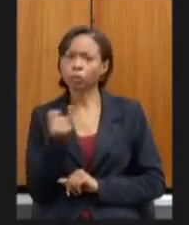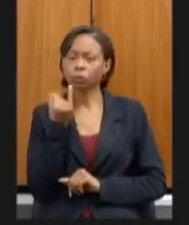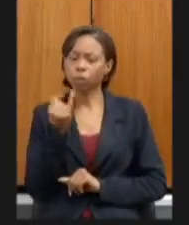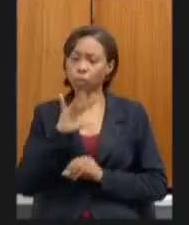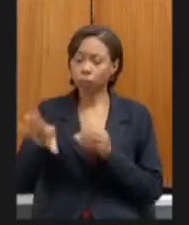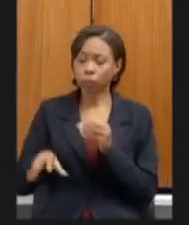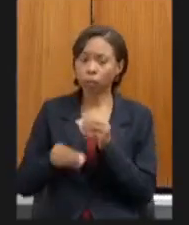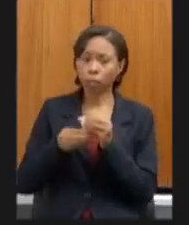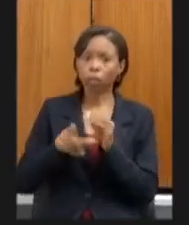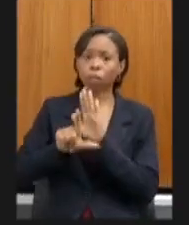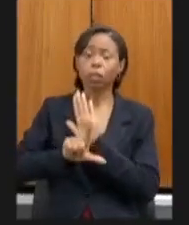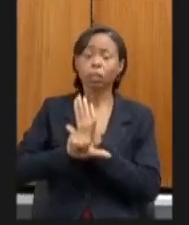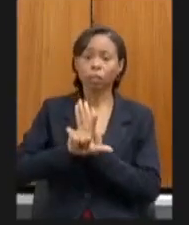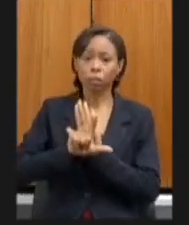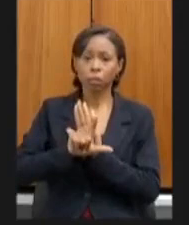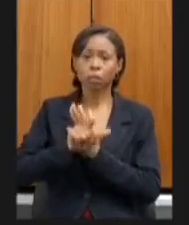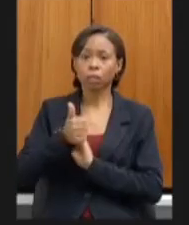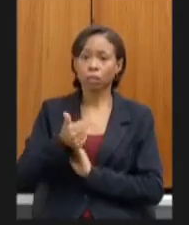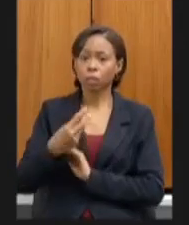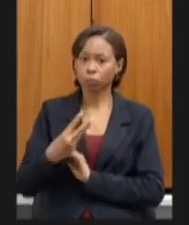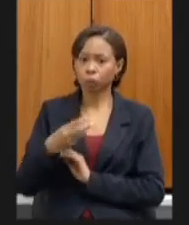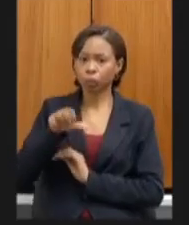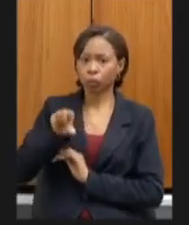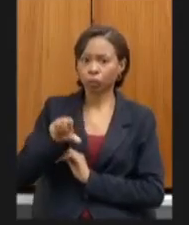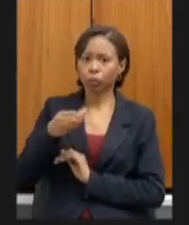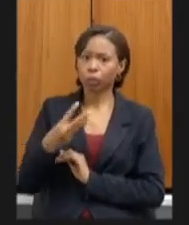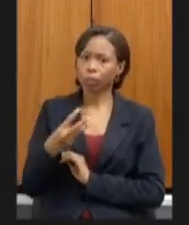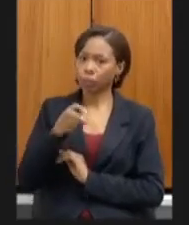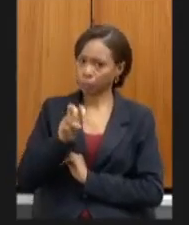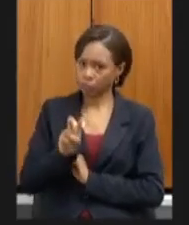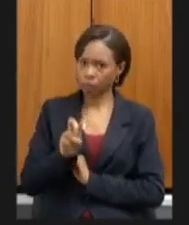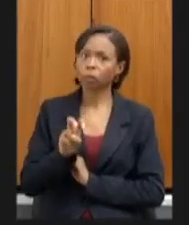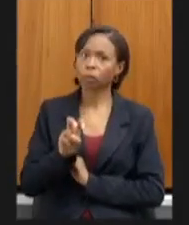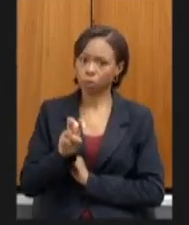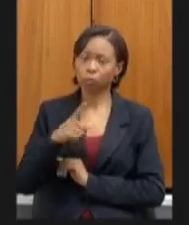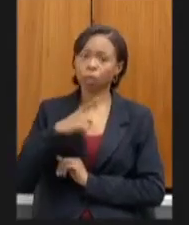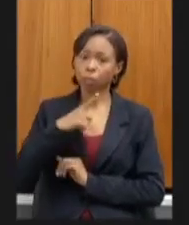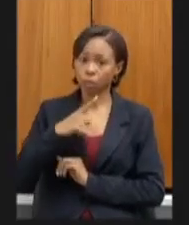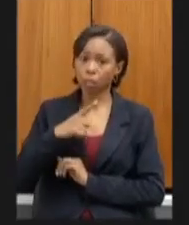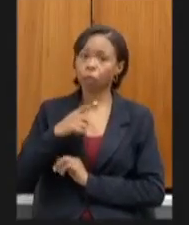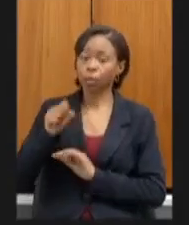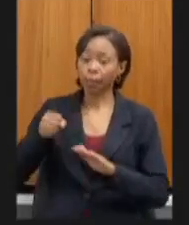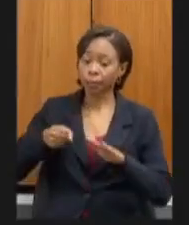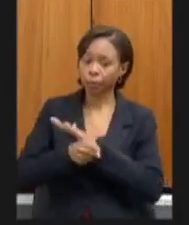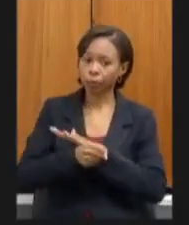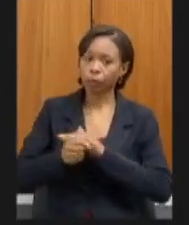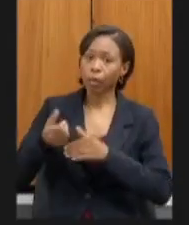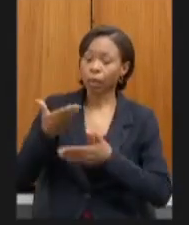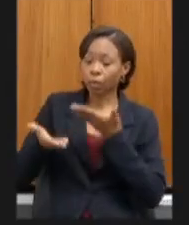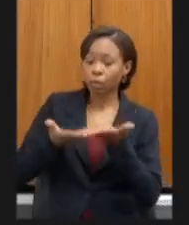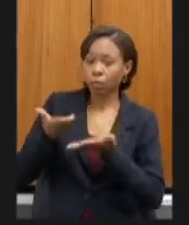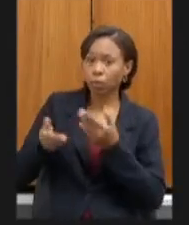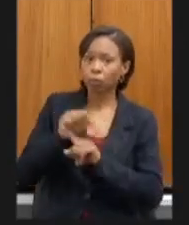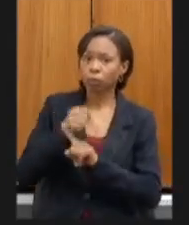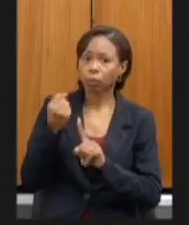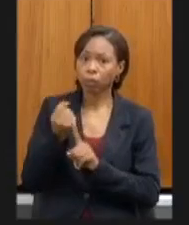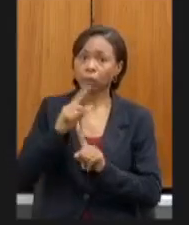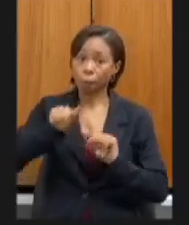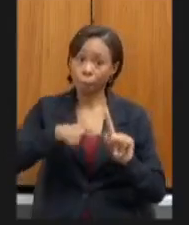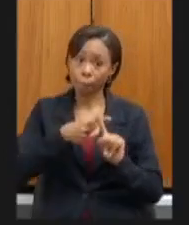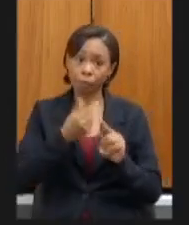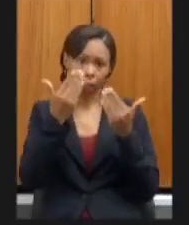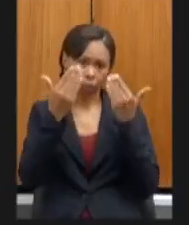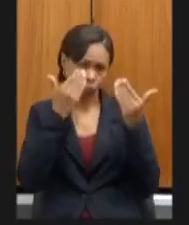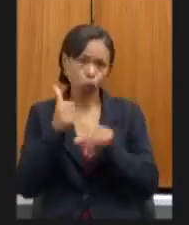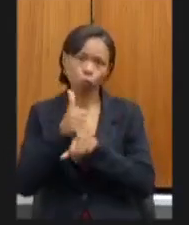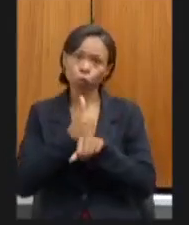implementação da legislação 13.935 que inclui assistentes sociais e psicólogos e eu gostaria sim que a gente pudesse